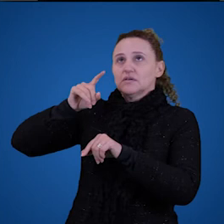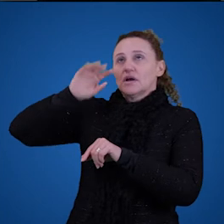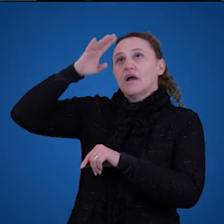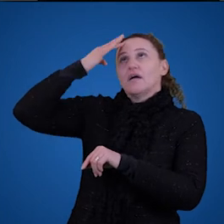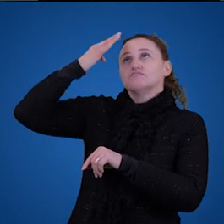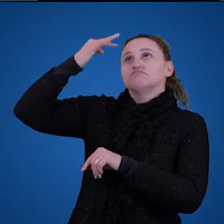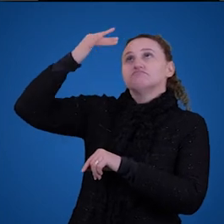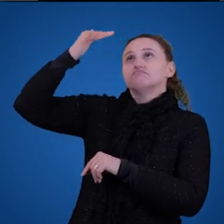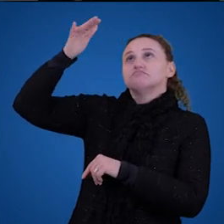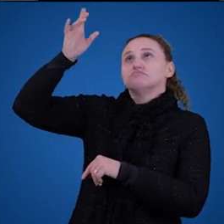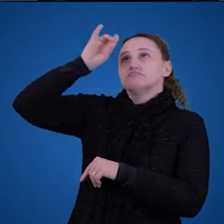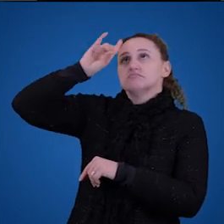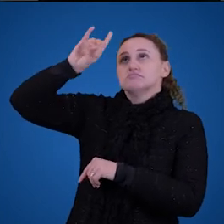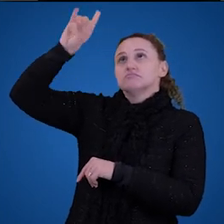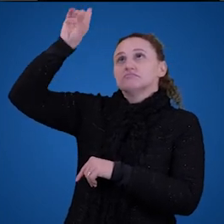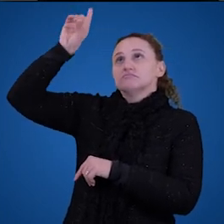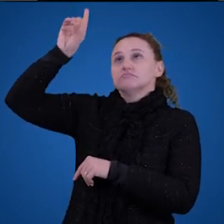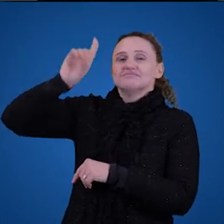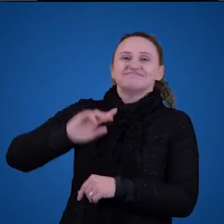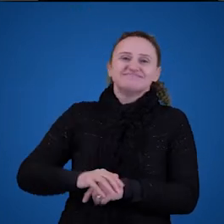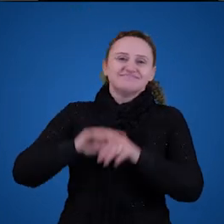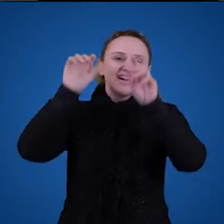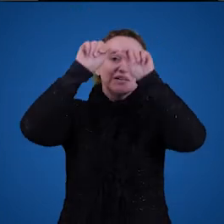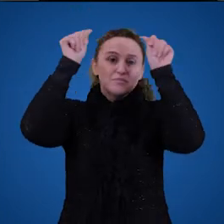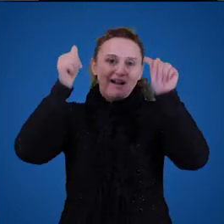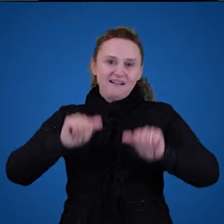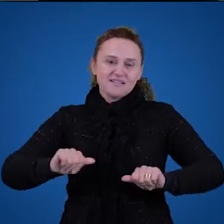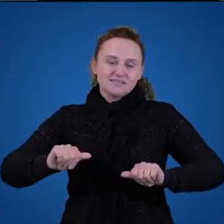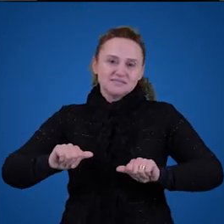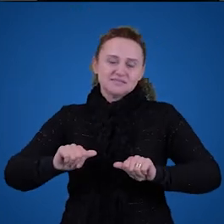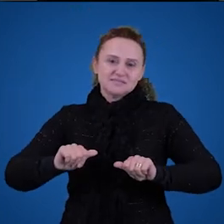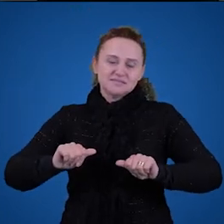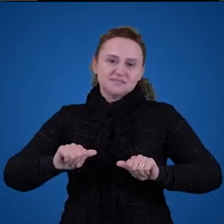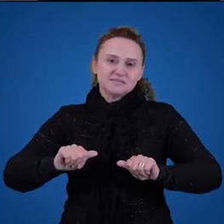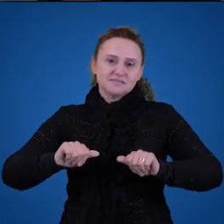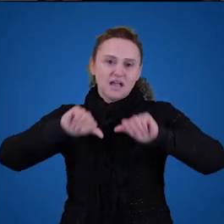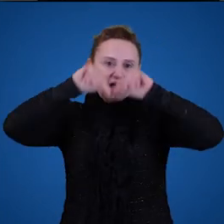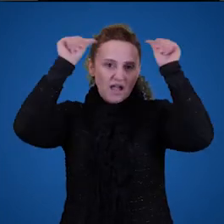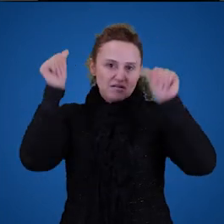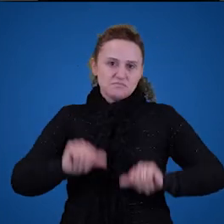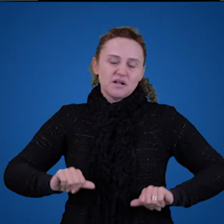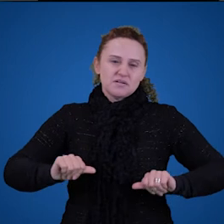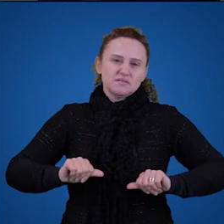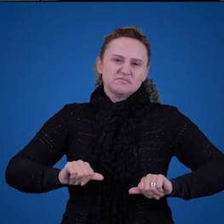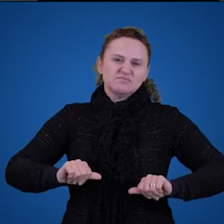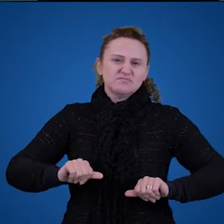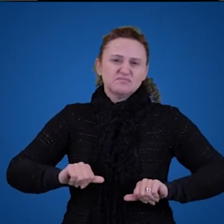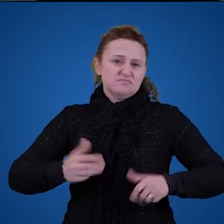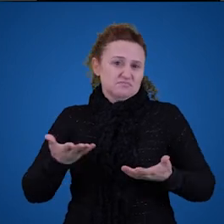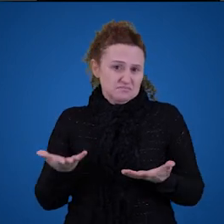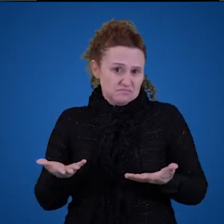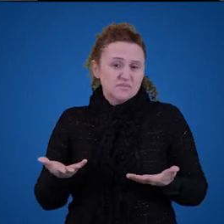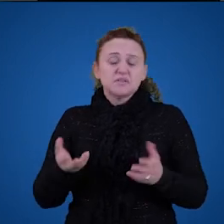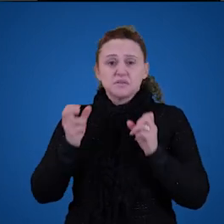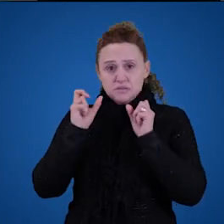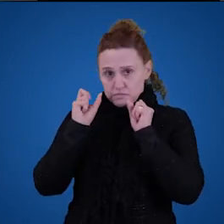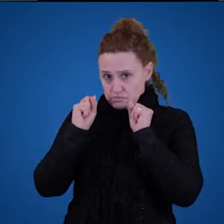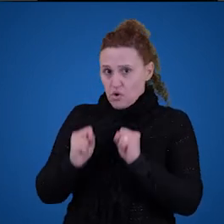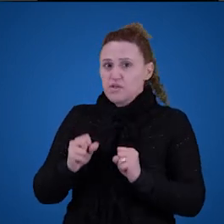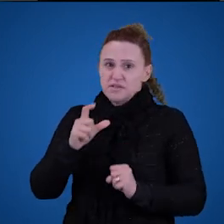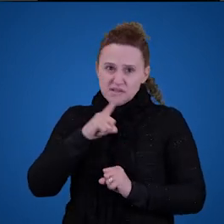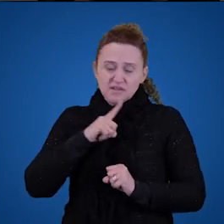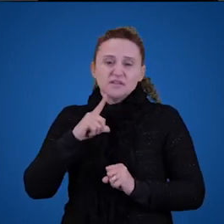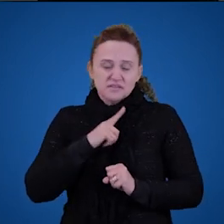Deus. Mas, a gente não tem certeza se Deus existe ou não, né? Pelo menos não em filosofia. Vocês podem ter as certezas que